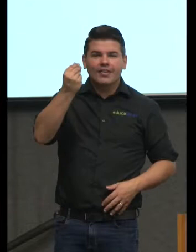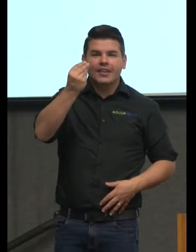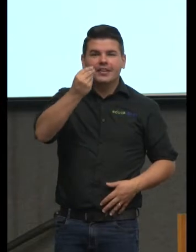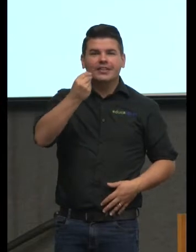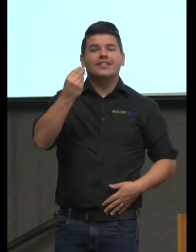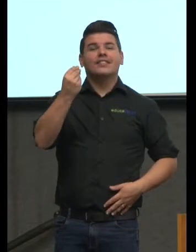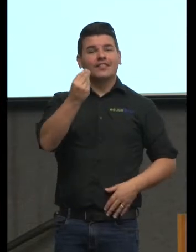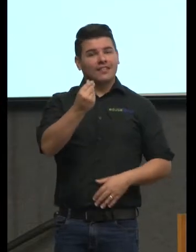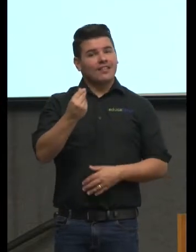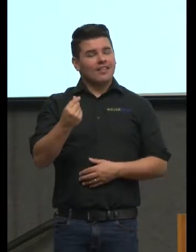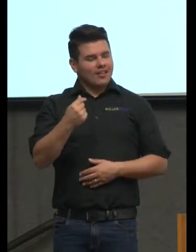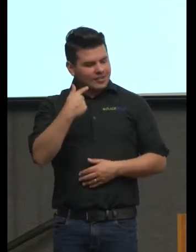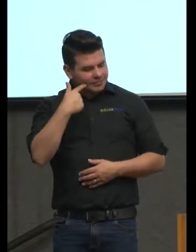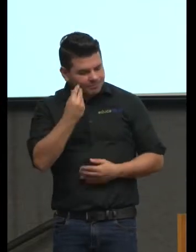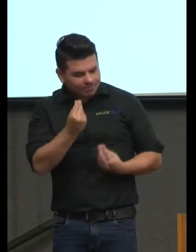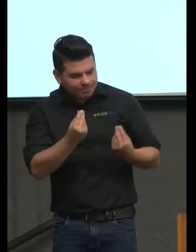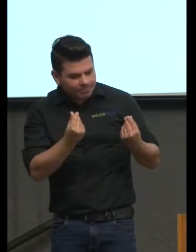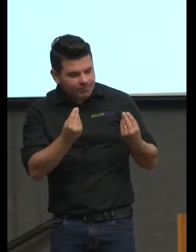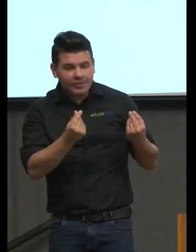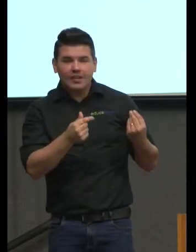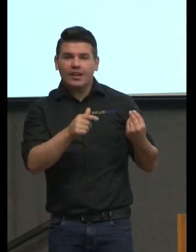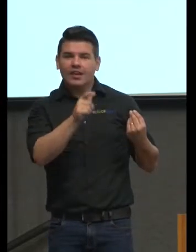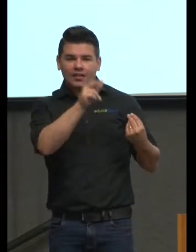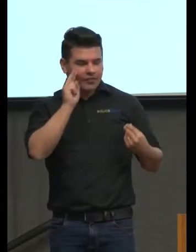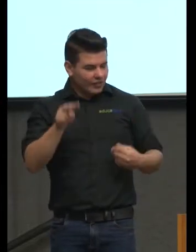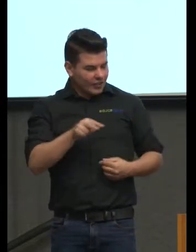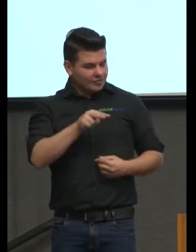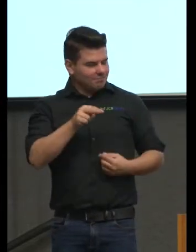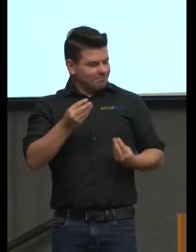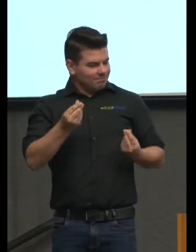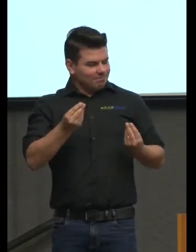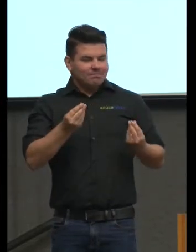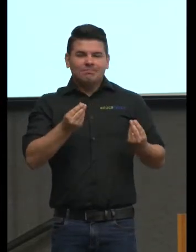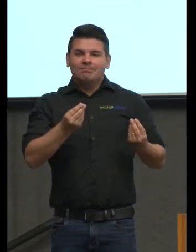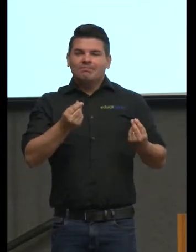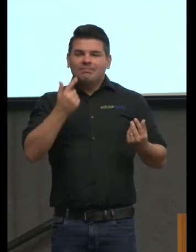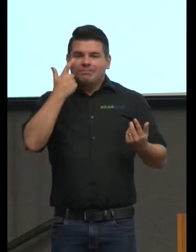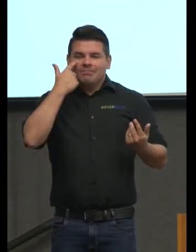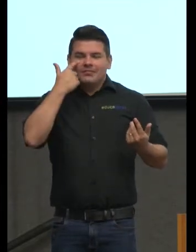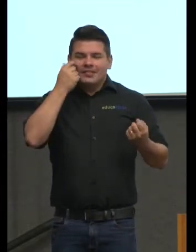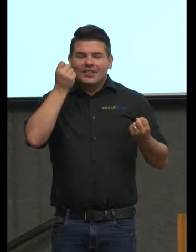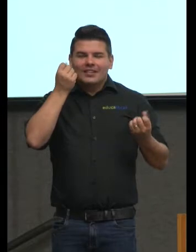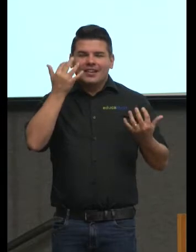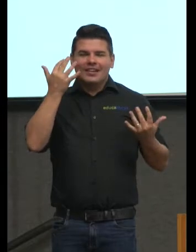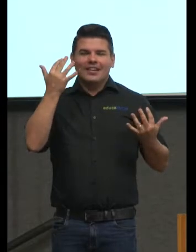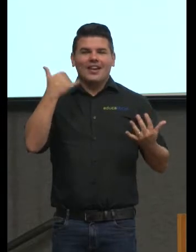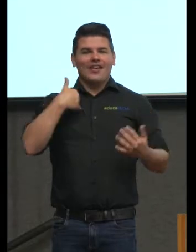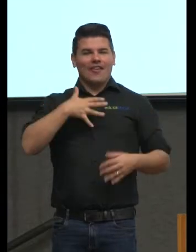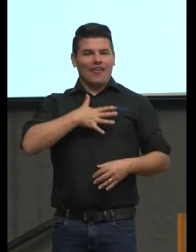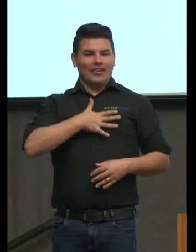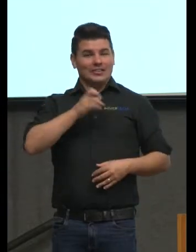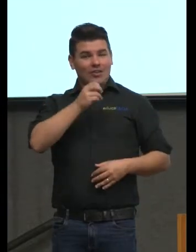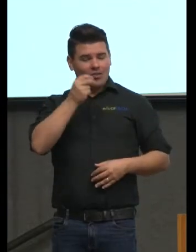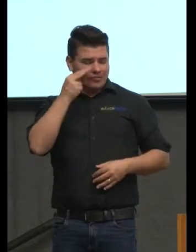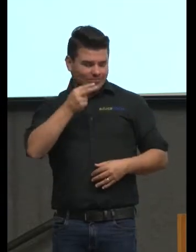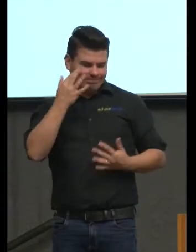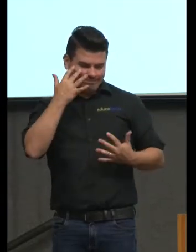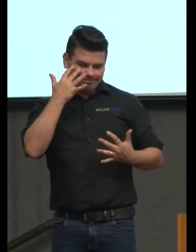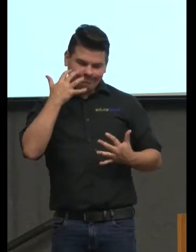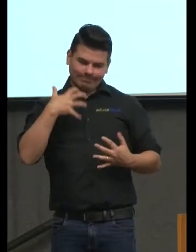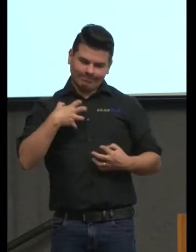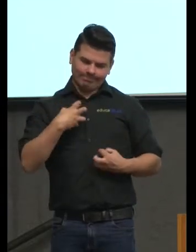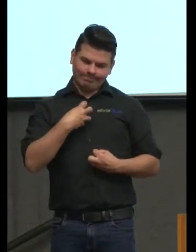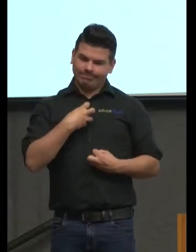avaliar é aquilo que agrada os olhos ou não agrada os olhos avaliar é